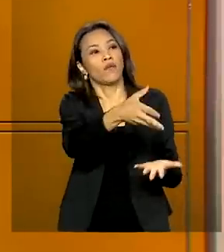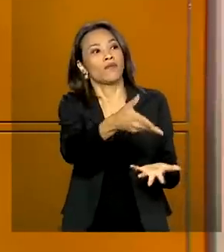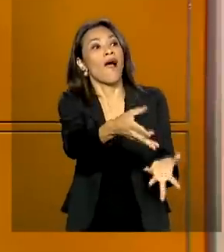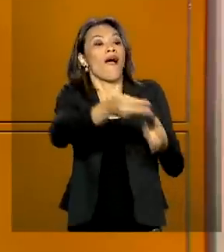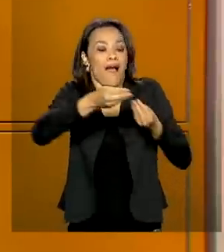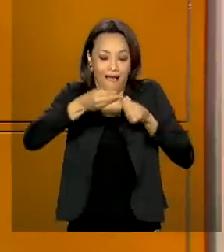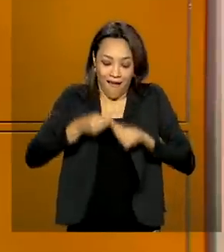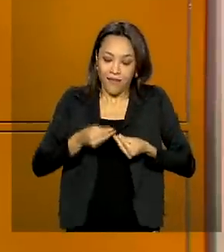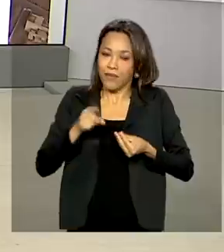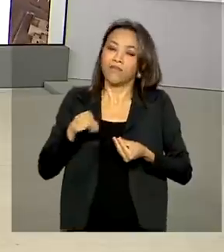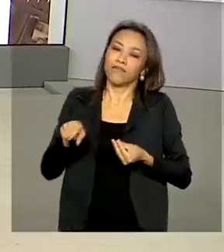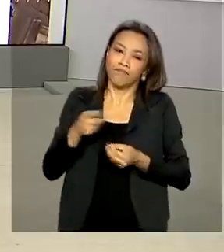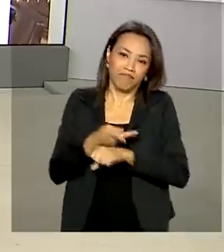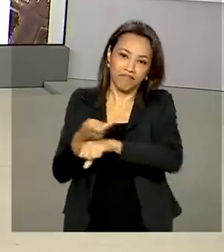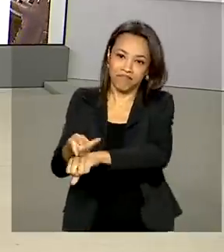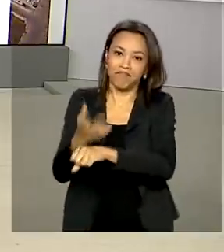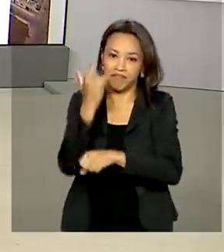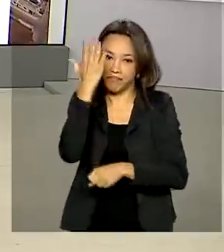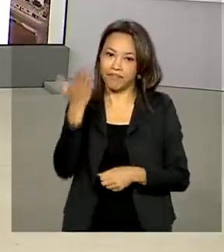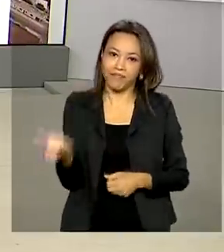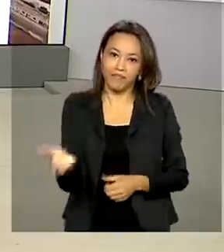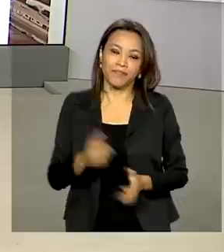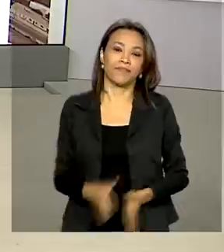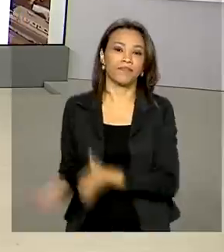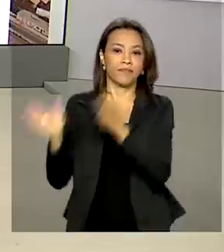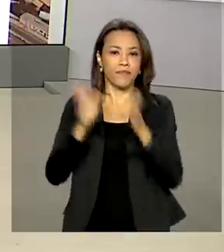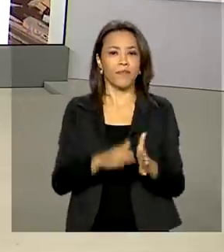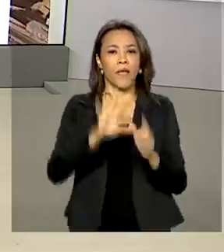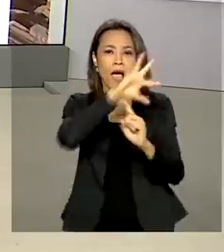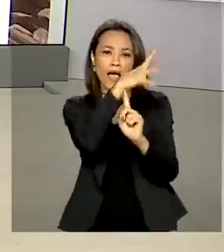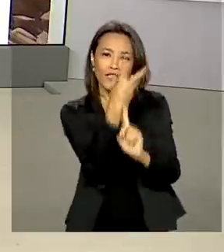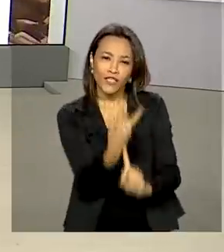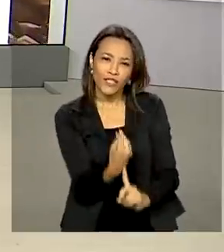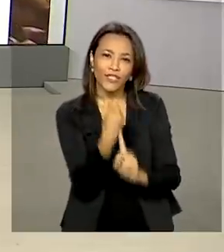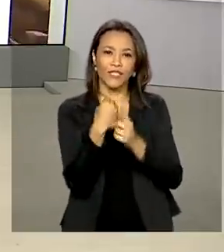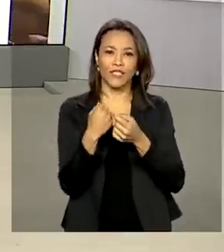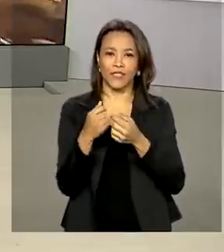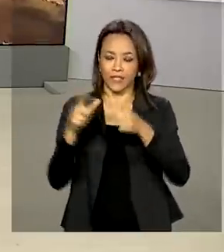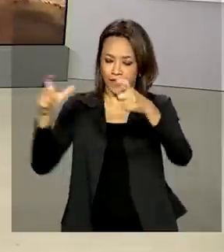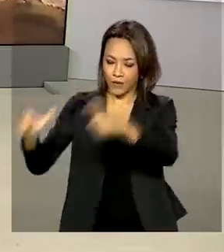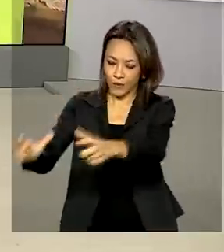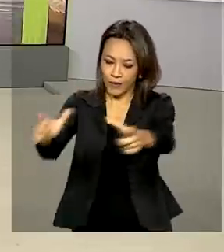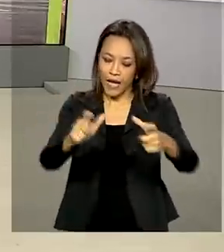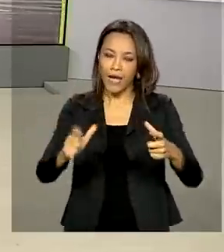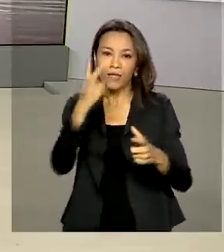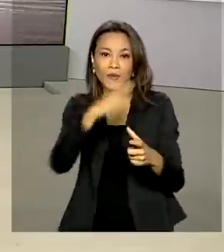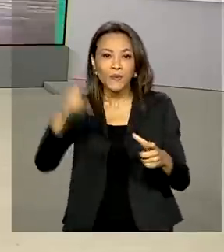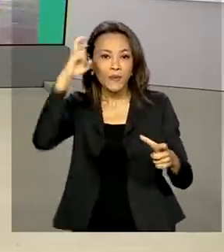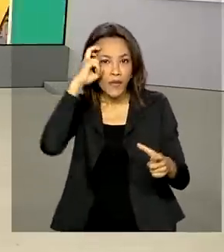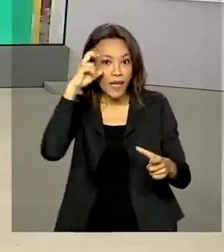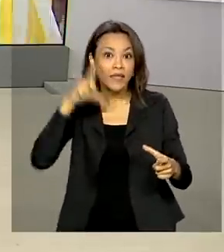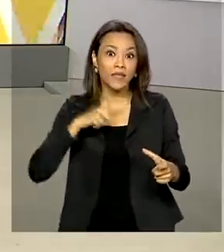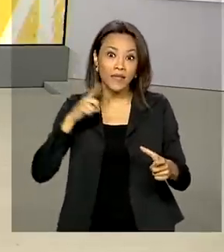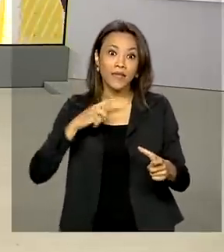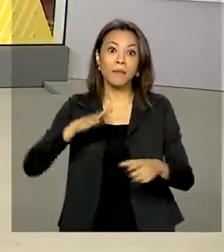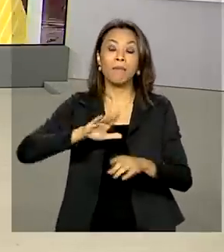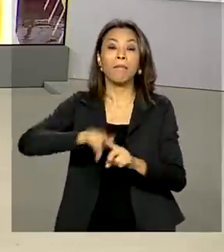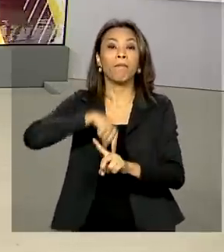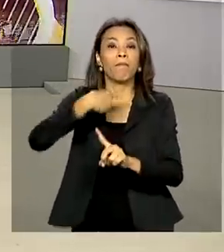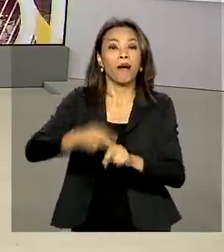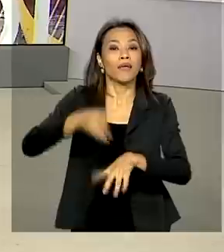mais convenientes. Pequenos artistas e espaços culturais terão mais prazo para utilizar o auxílio